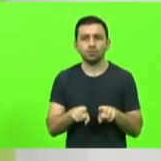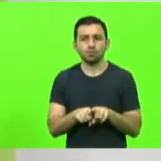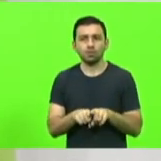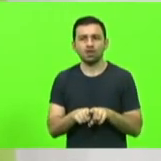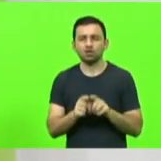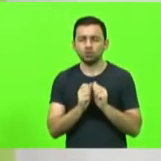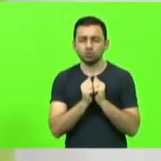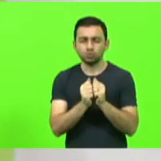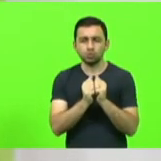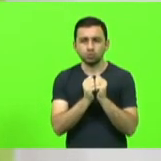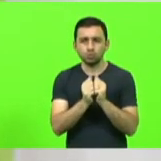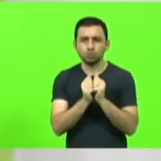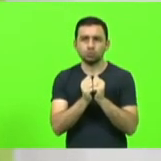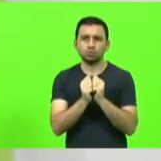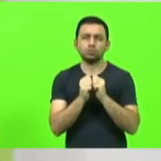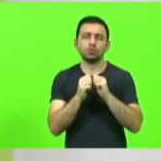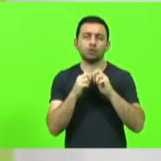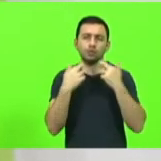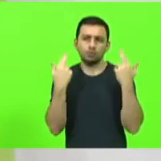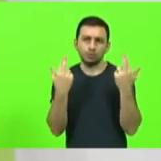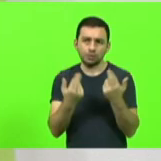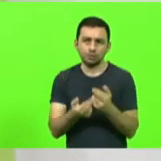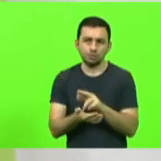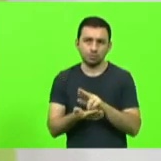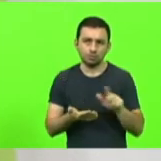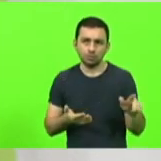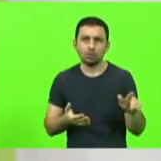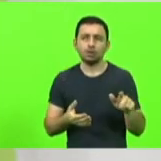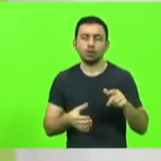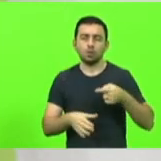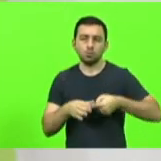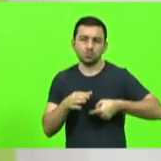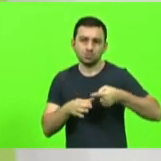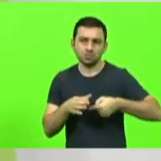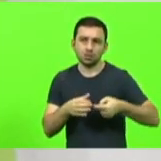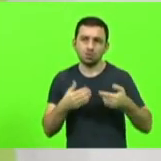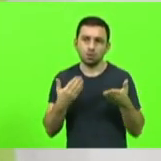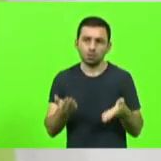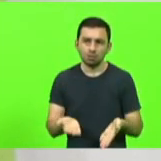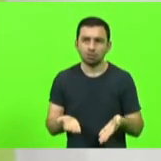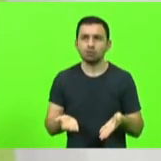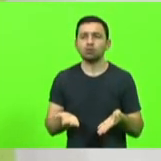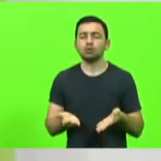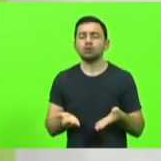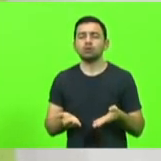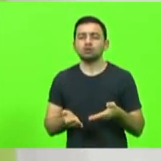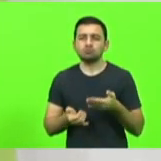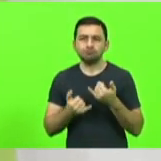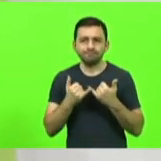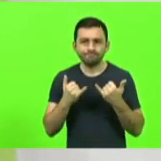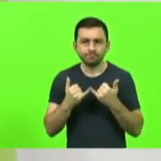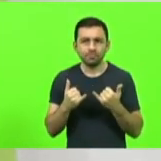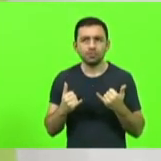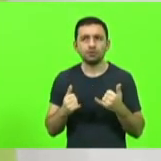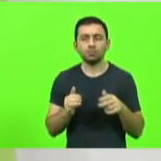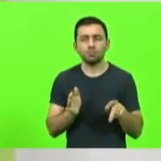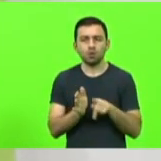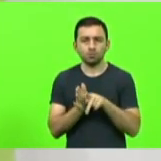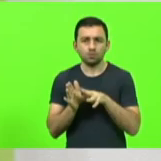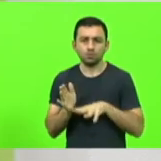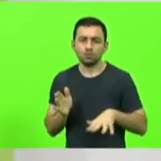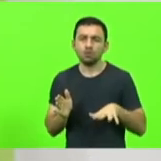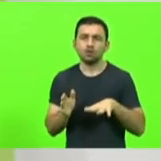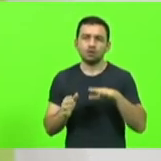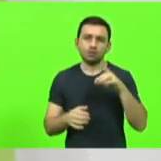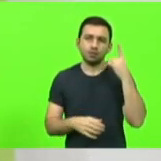várias reuniões aqui na comissão de minas e energia então quero parabenizar os deputados da comissão de minas e energia os